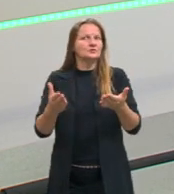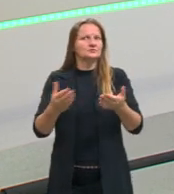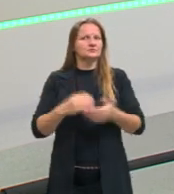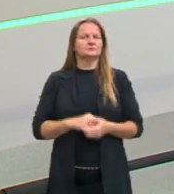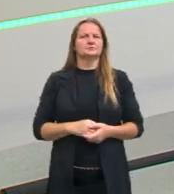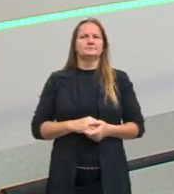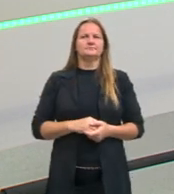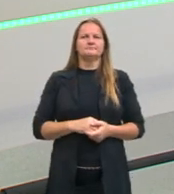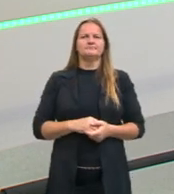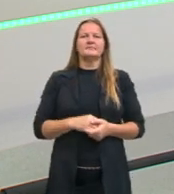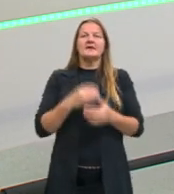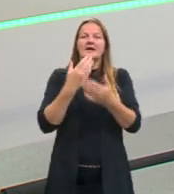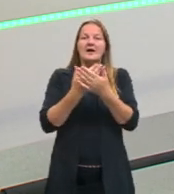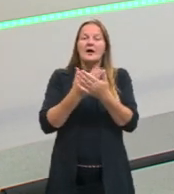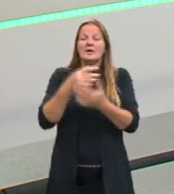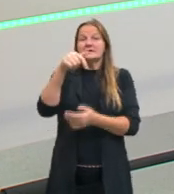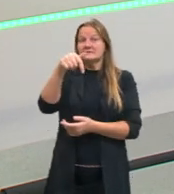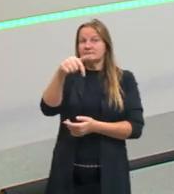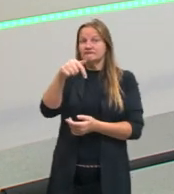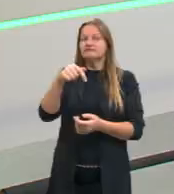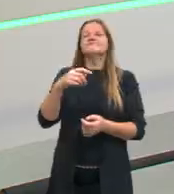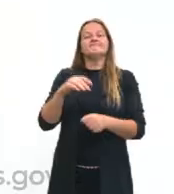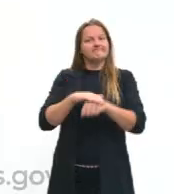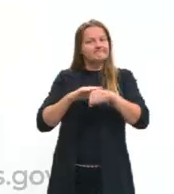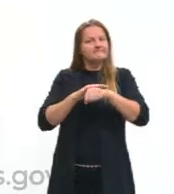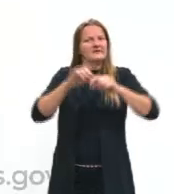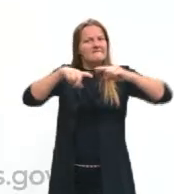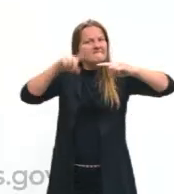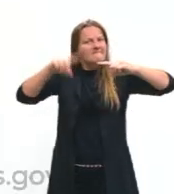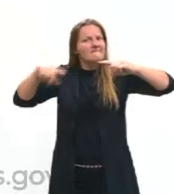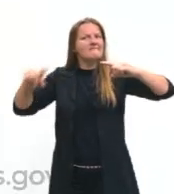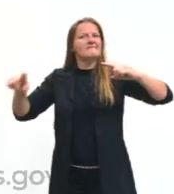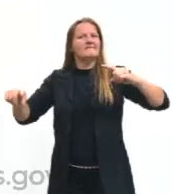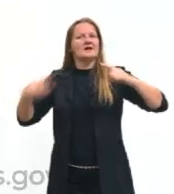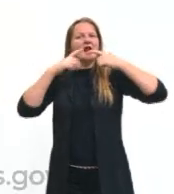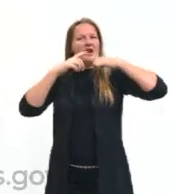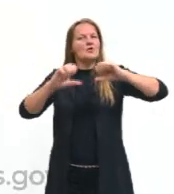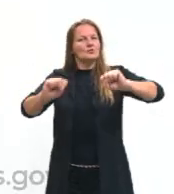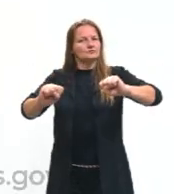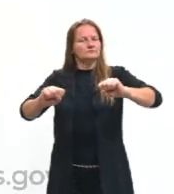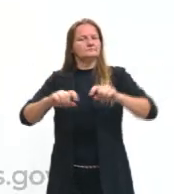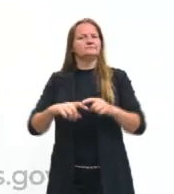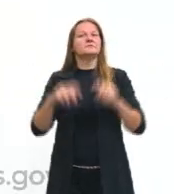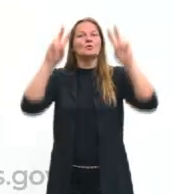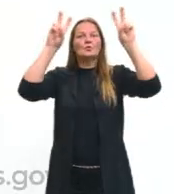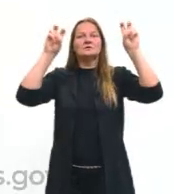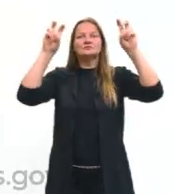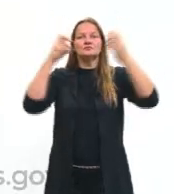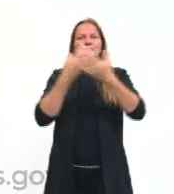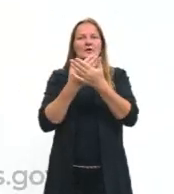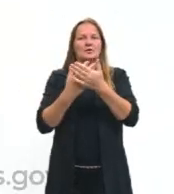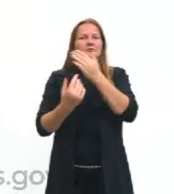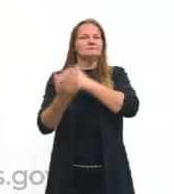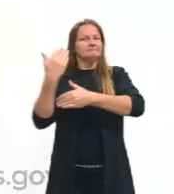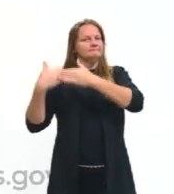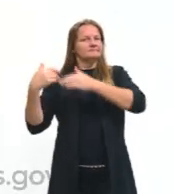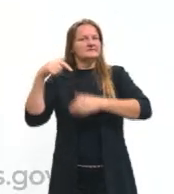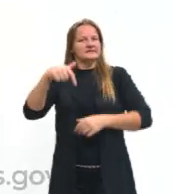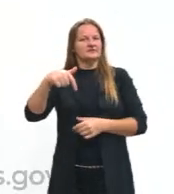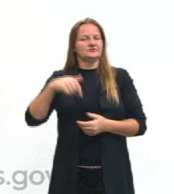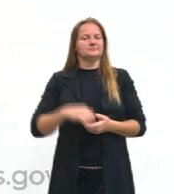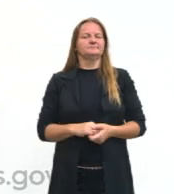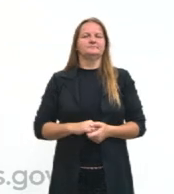Porque na nossa aula 7 a gente falou sobre variações linguísticas, né? Esse foi o assunto da nossa aula 7